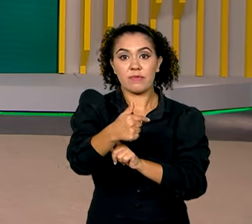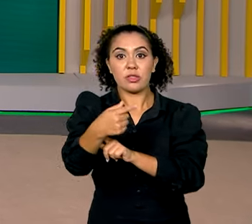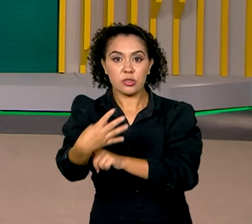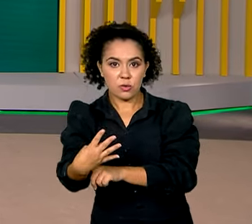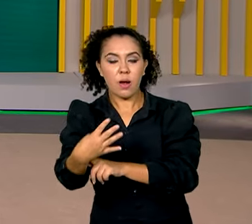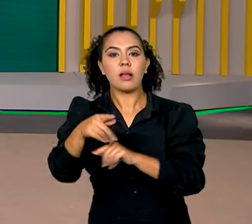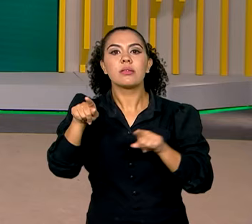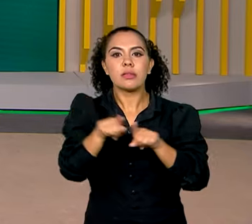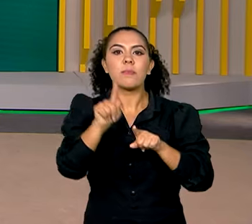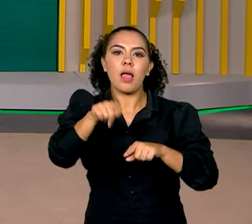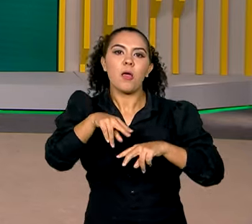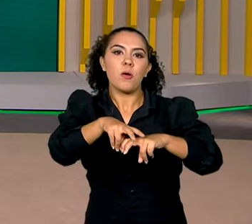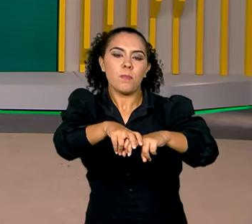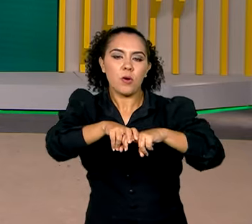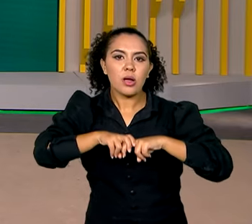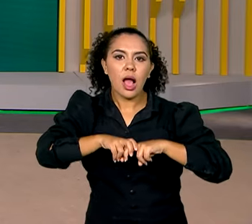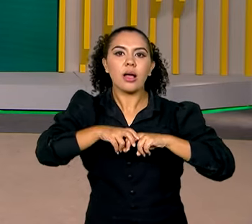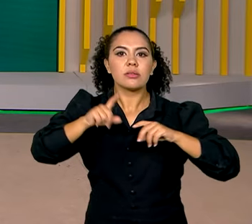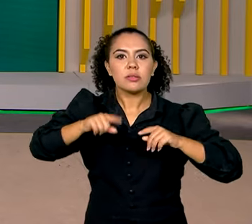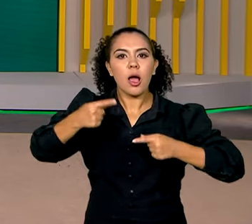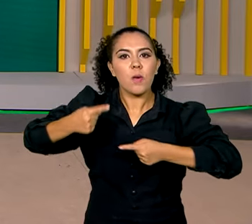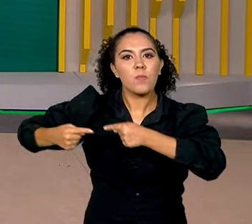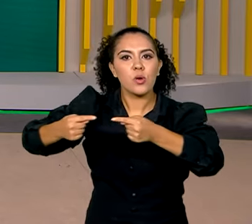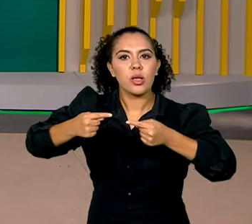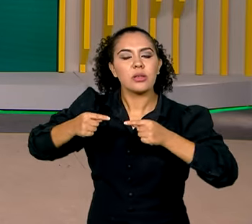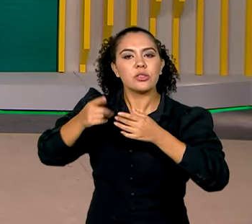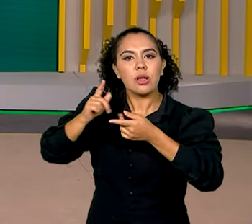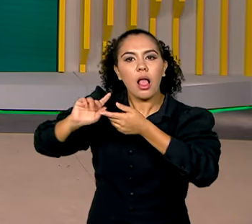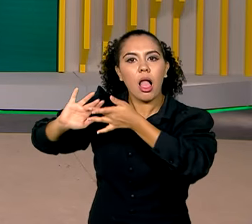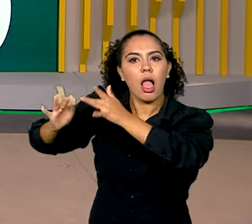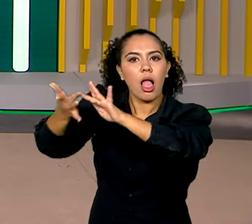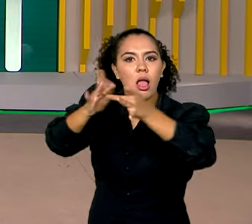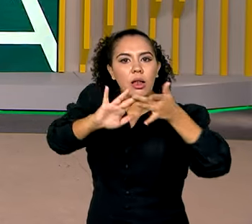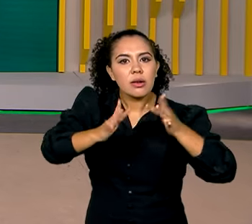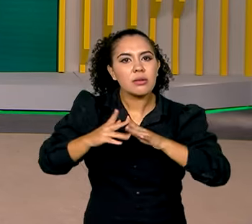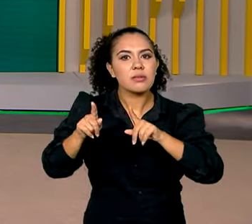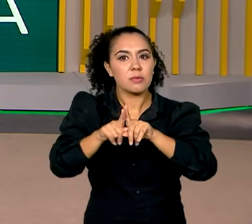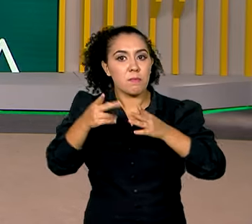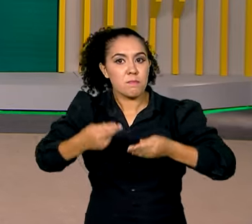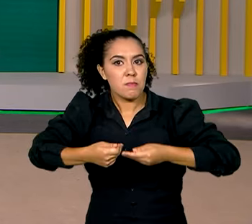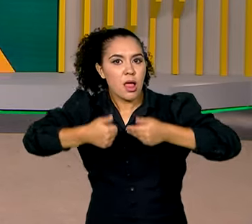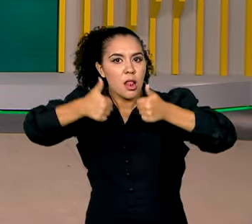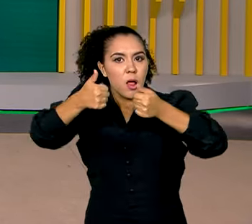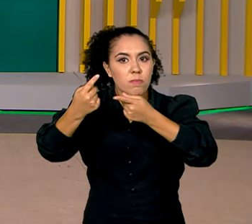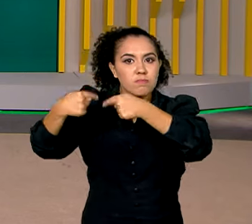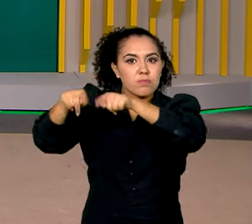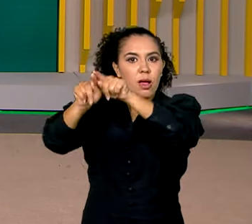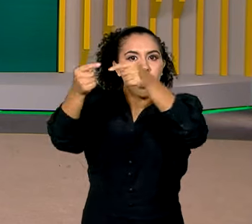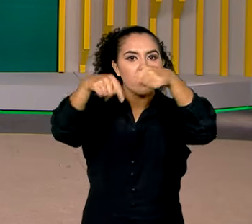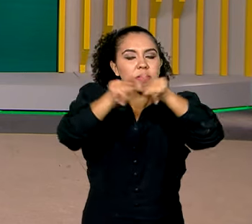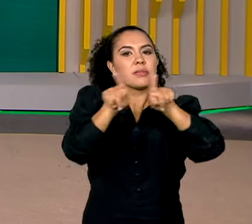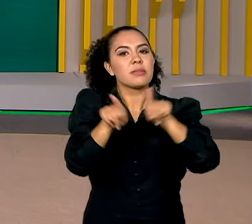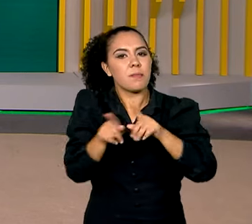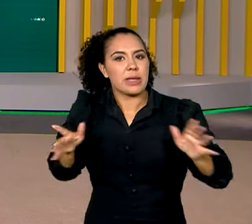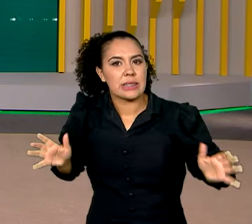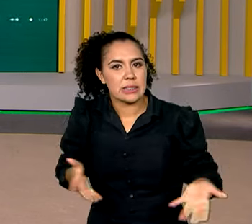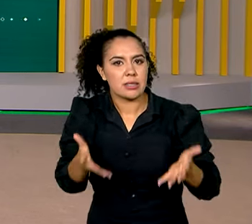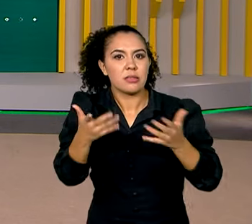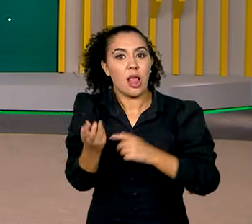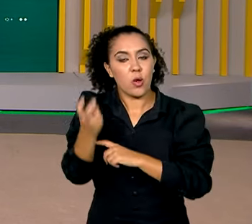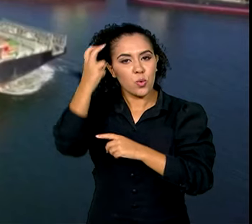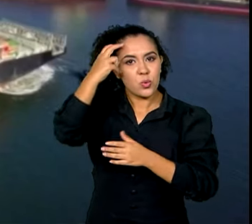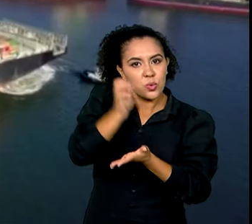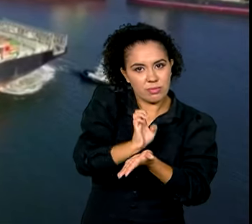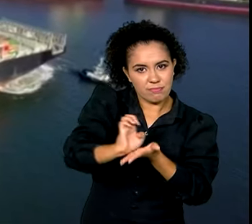reflexo da política externa de abertura de mercados, melhora nas relações com parceiros e incentiva a cultura exportadora.